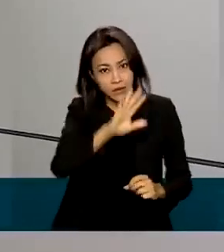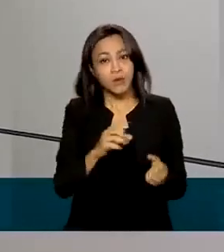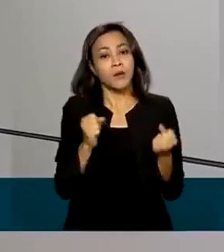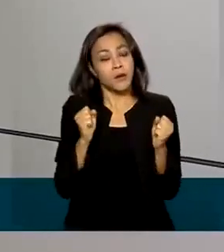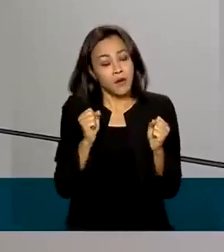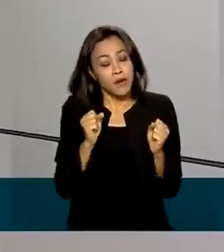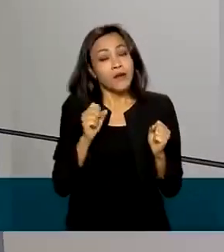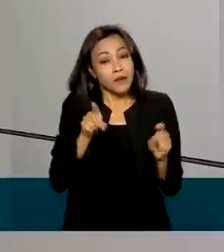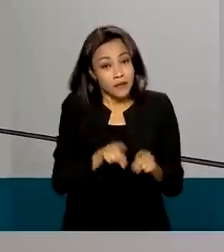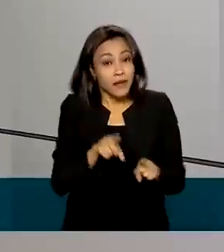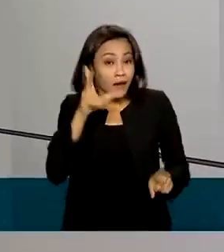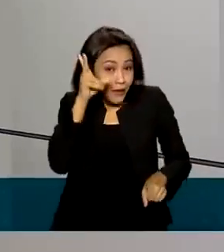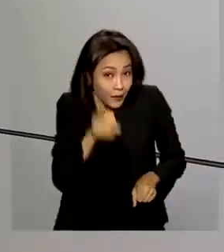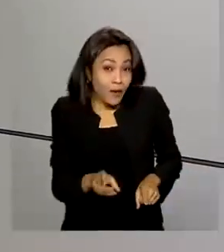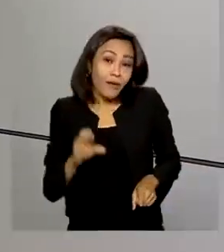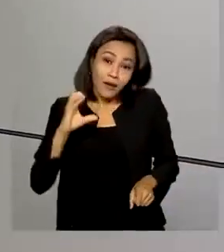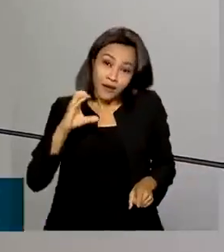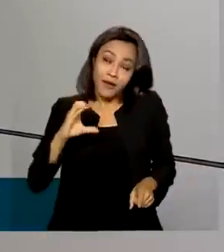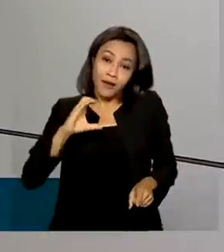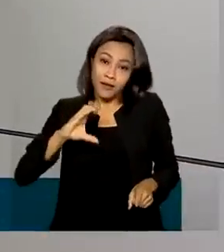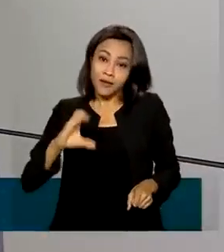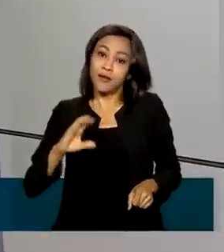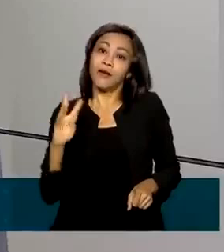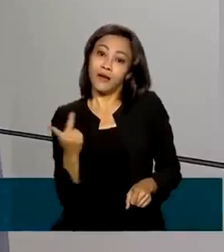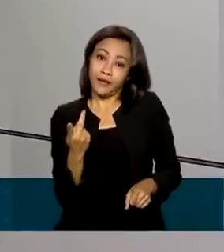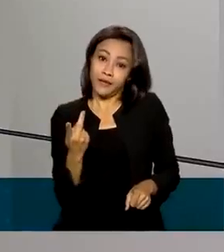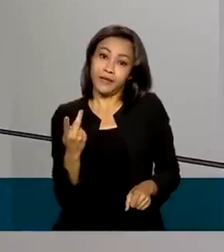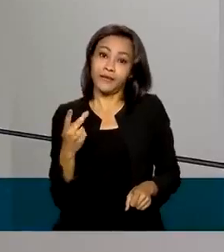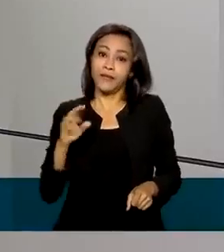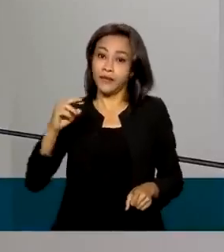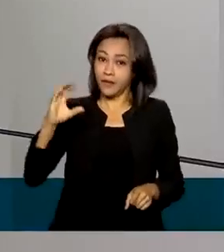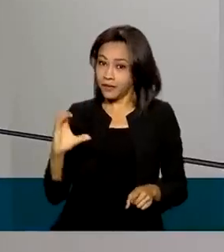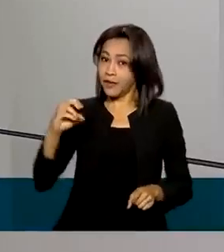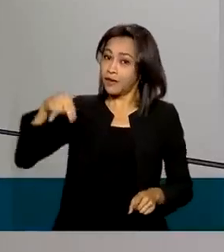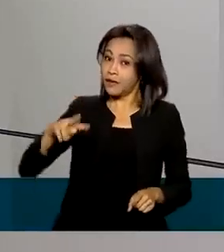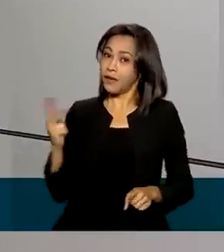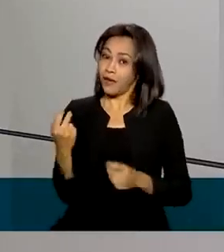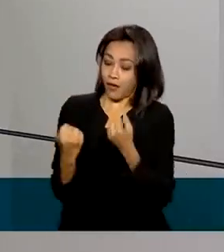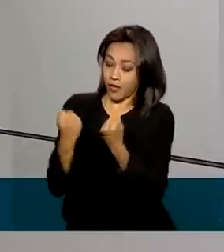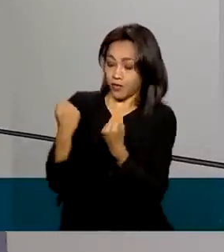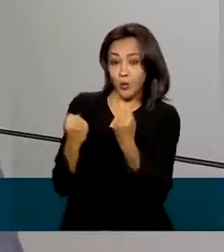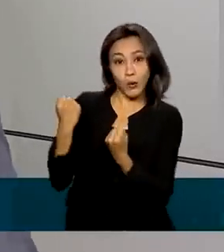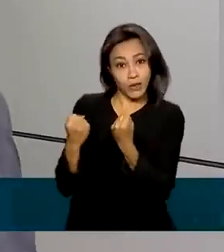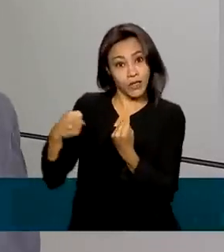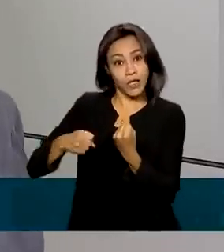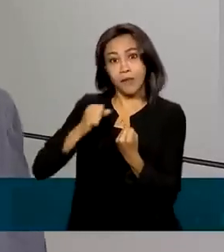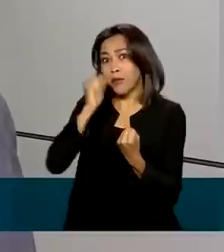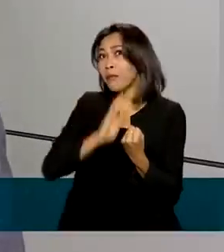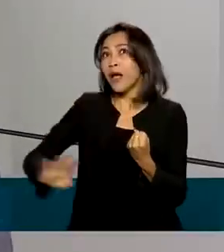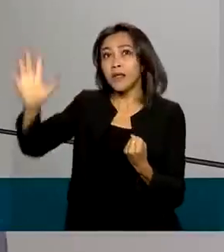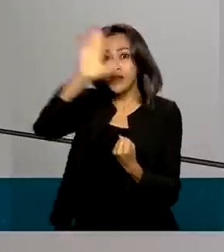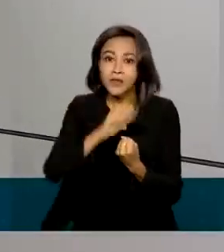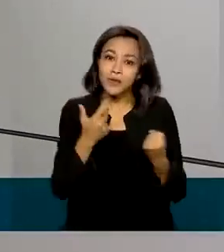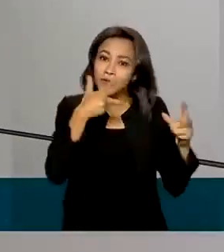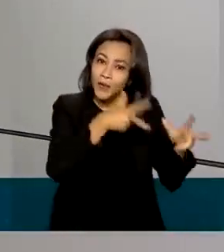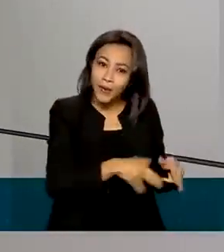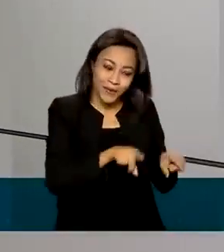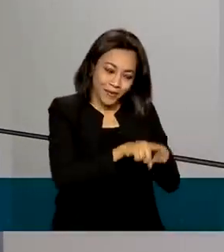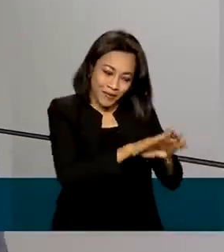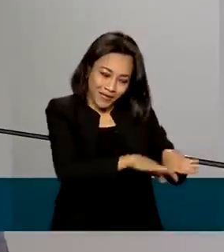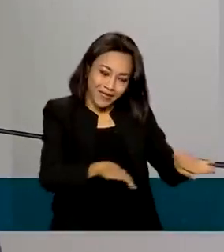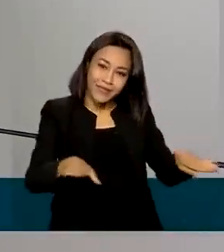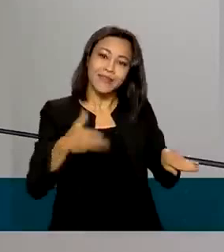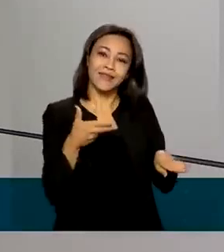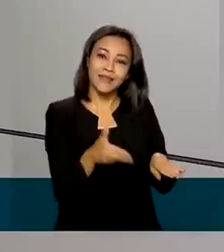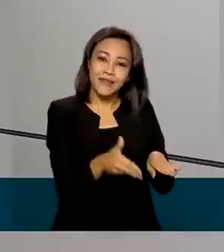Há exemplos da CNH, que já é válida, mas somente para motoristas. Agora, uma identidade, já para as crianças que emitem o seu